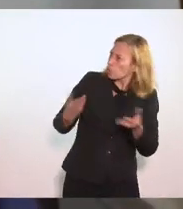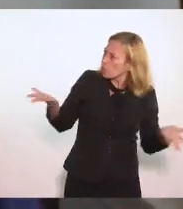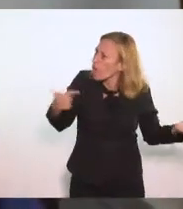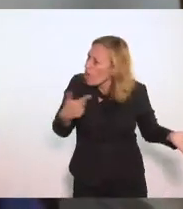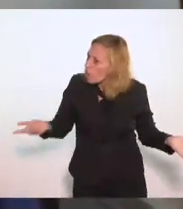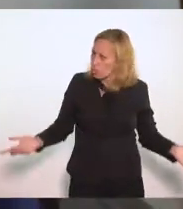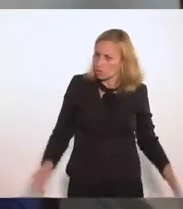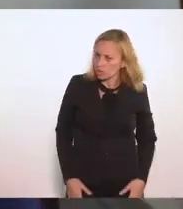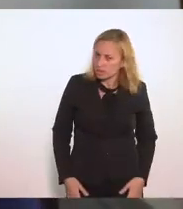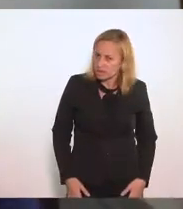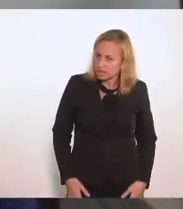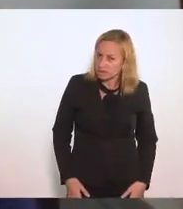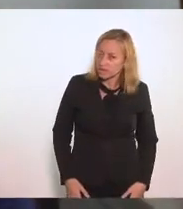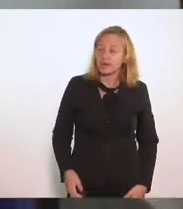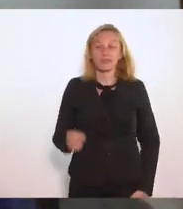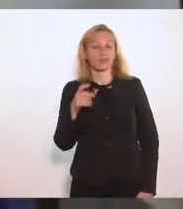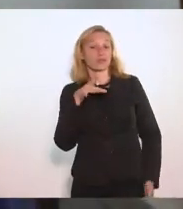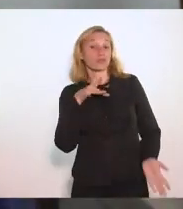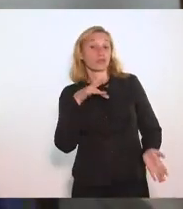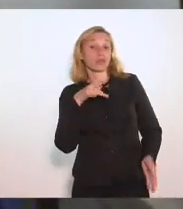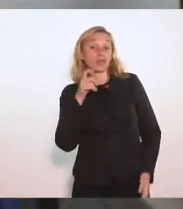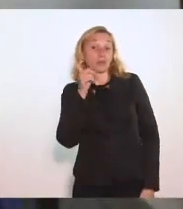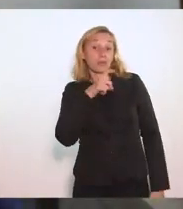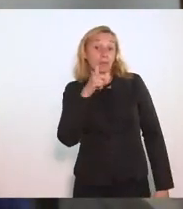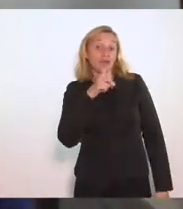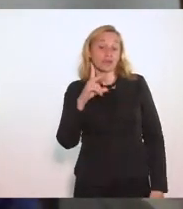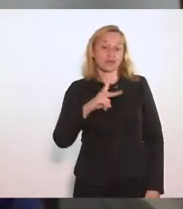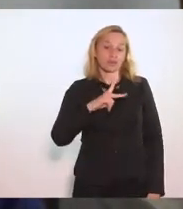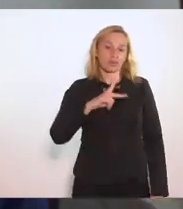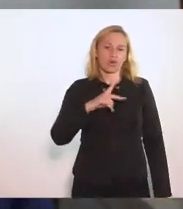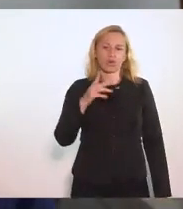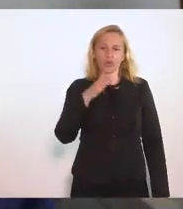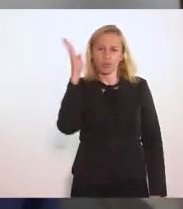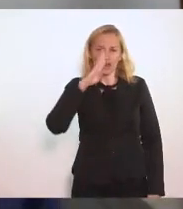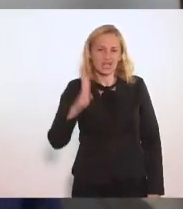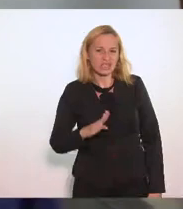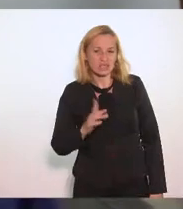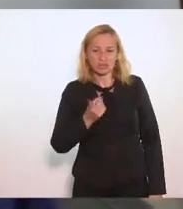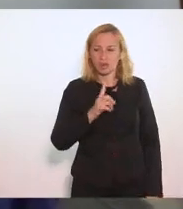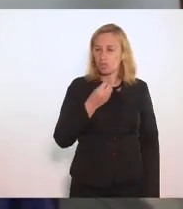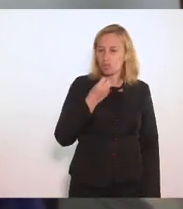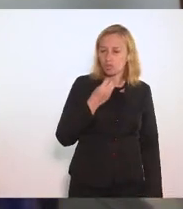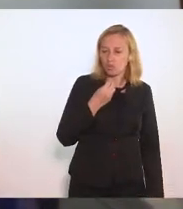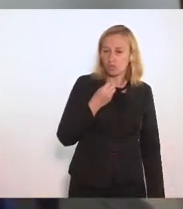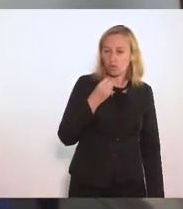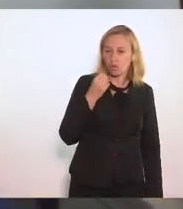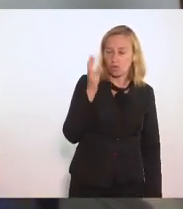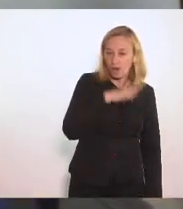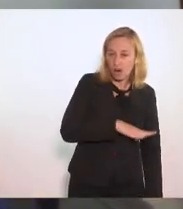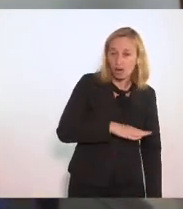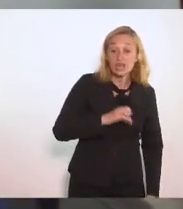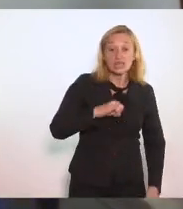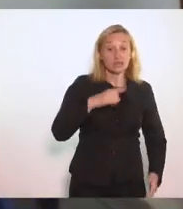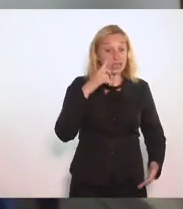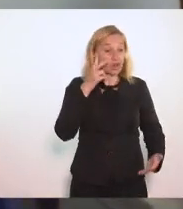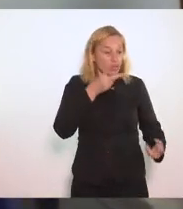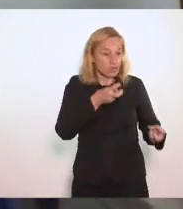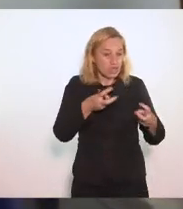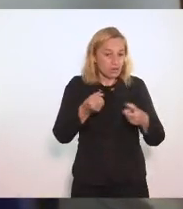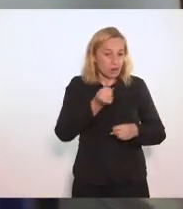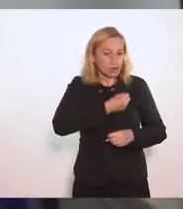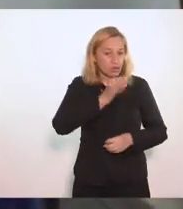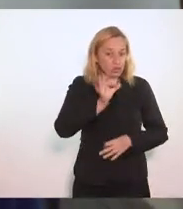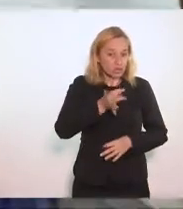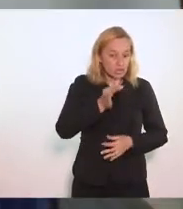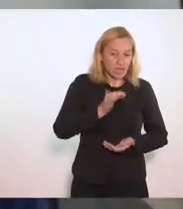Mentem para si mesmos O Brasil Não está tão mal assim Se você olhar Os números certos